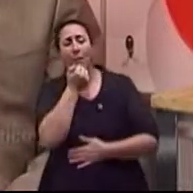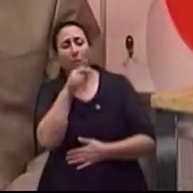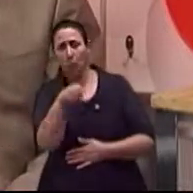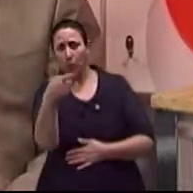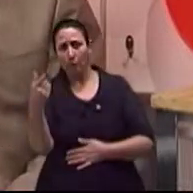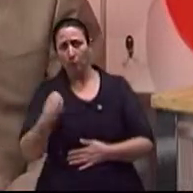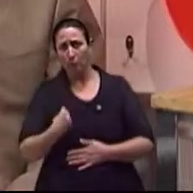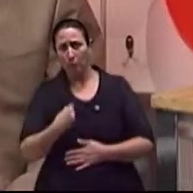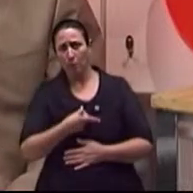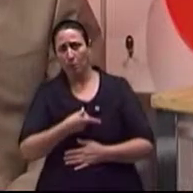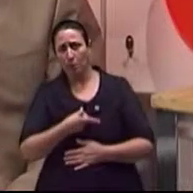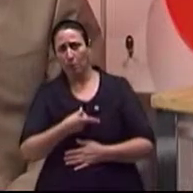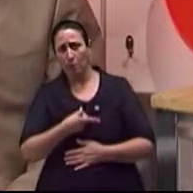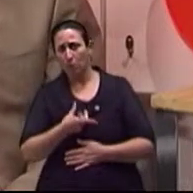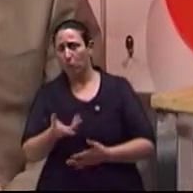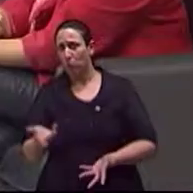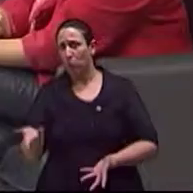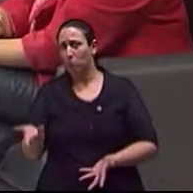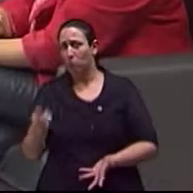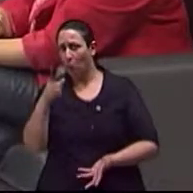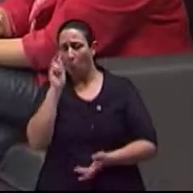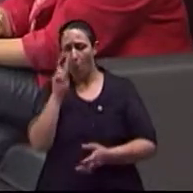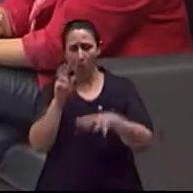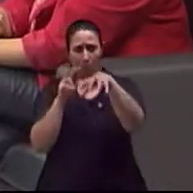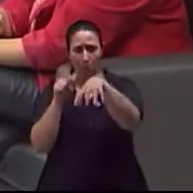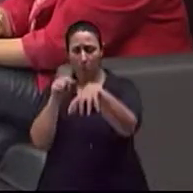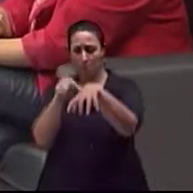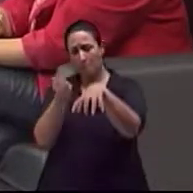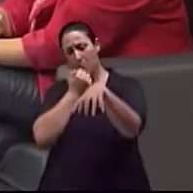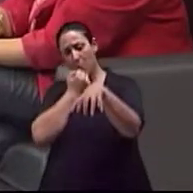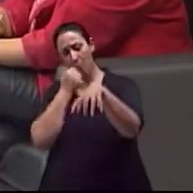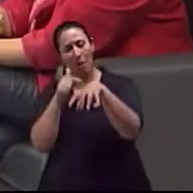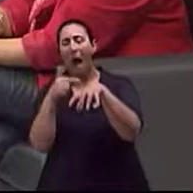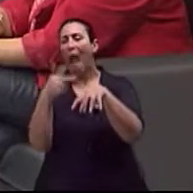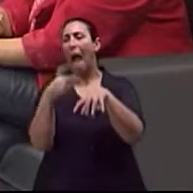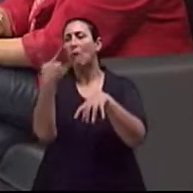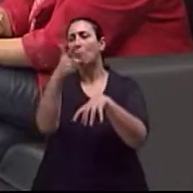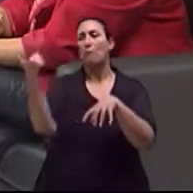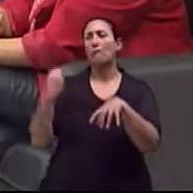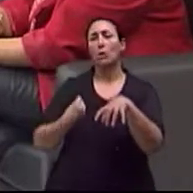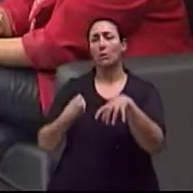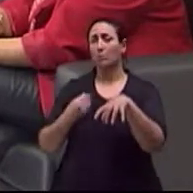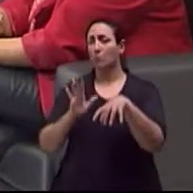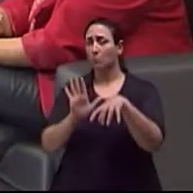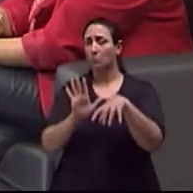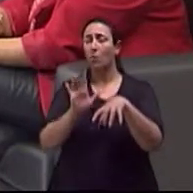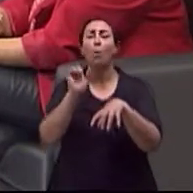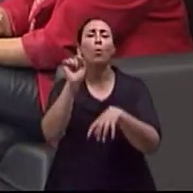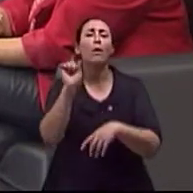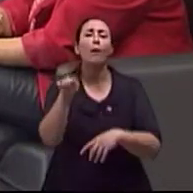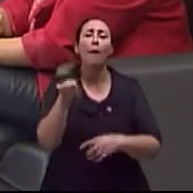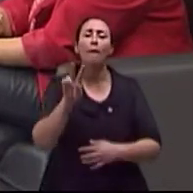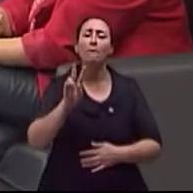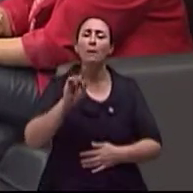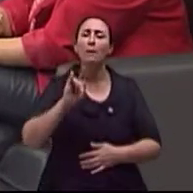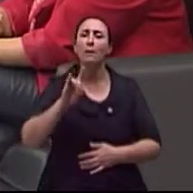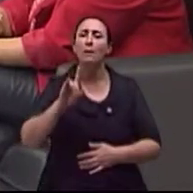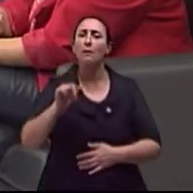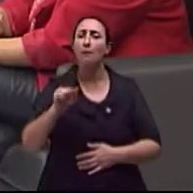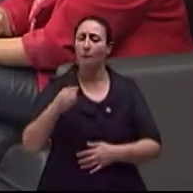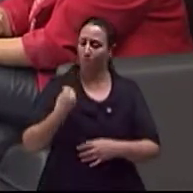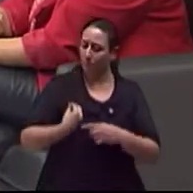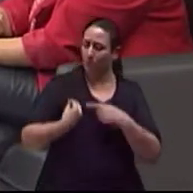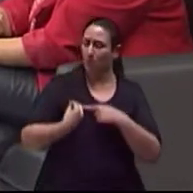Tem, claro Perfeito Depende do que eu entendo por vida E aí nós entramos numa questão muito profunda Que realmente